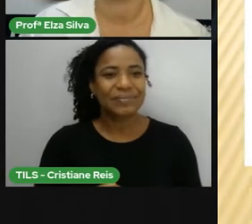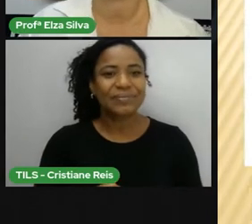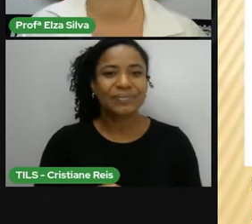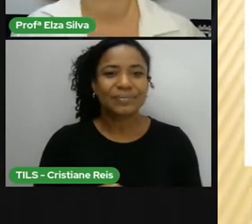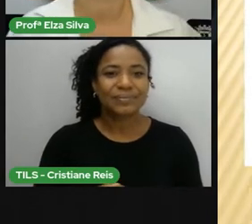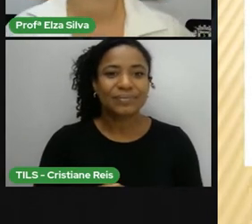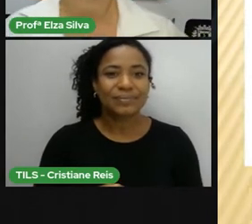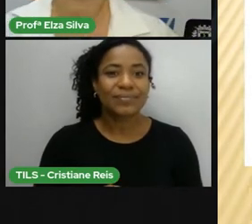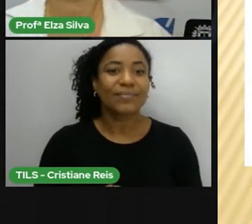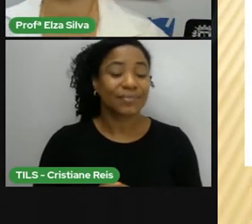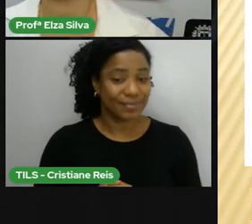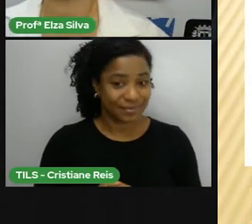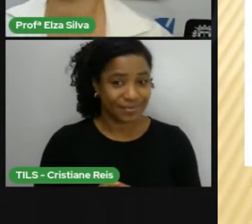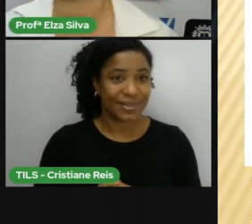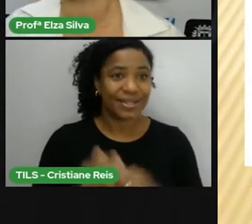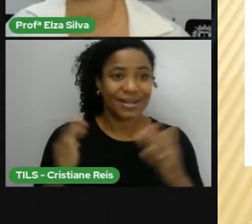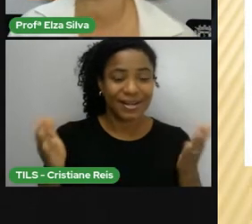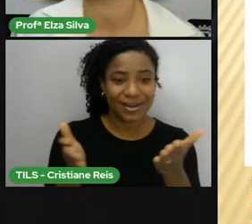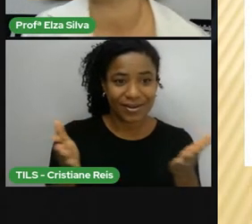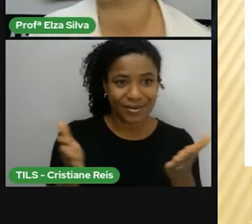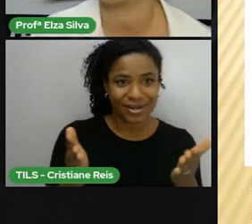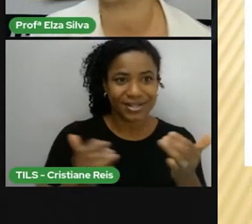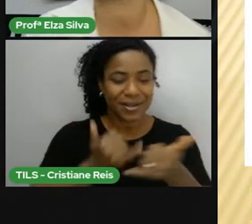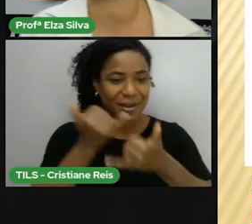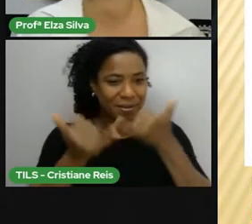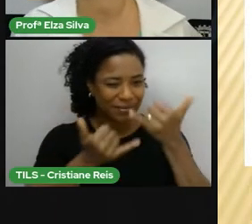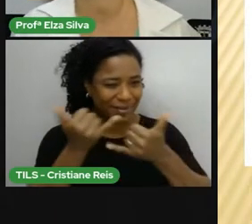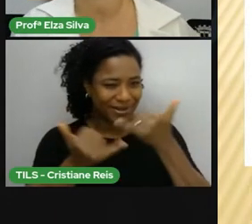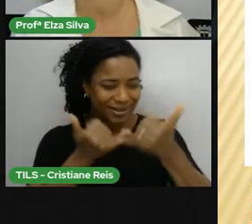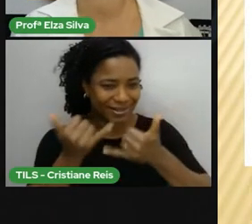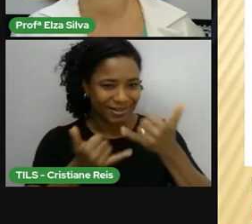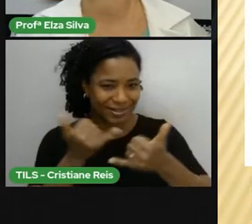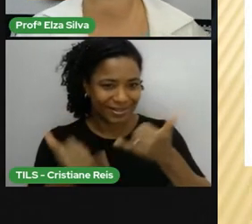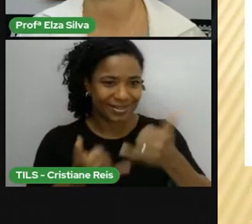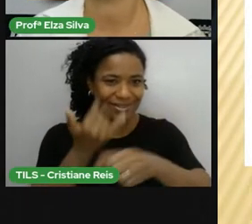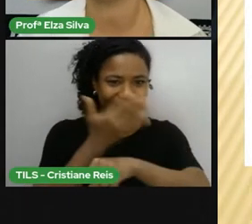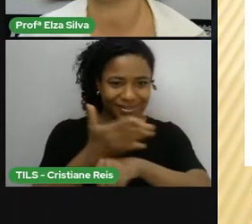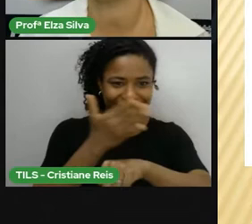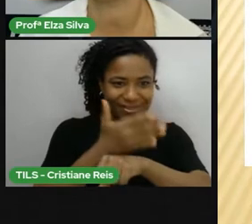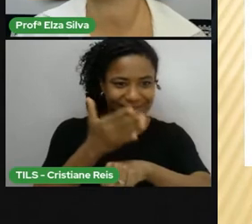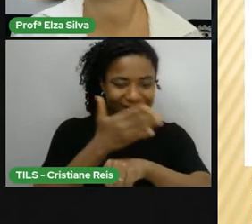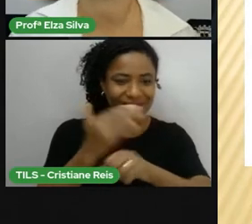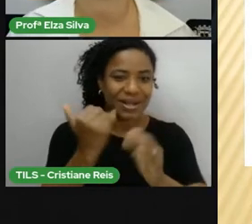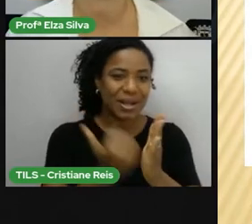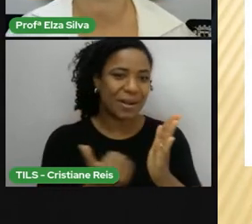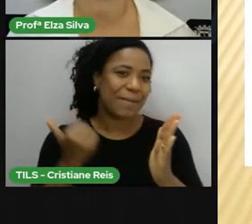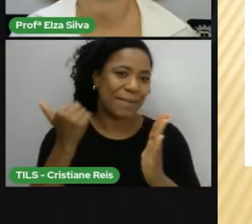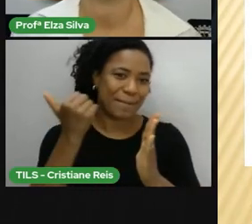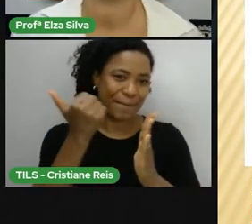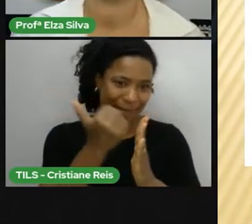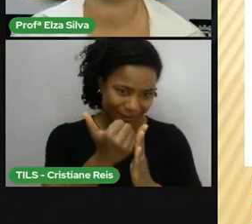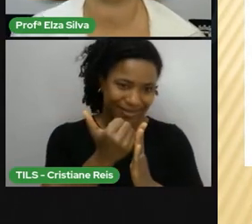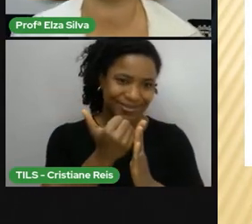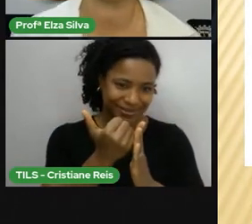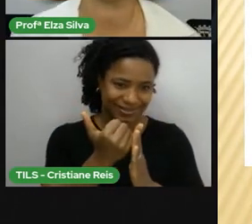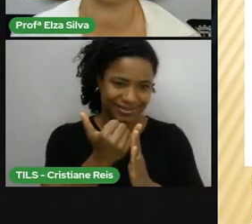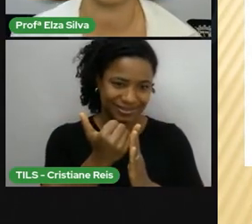Nesse momento Nós vamos fazer Uma brincadeira Pra nós praticarmos Mais um pouco Este vocabulário